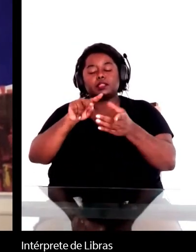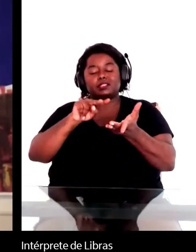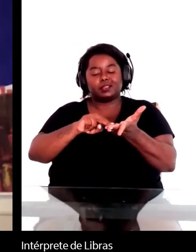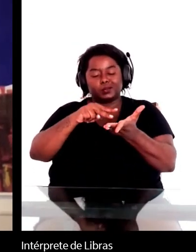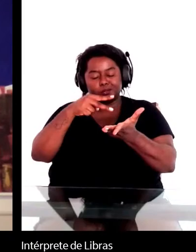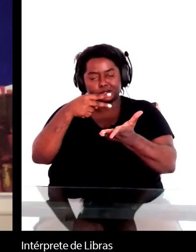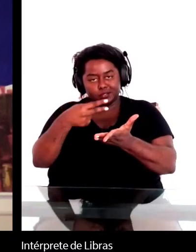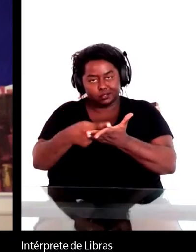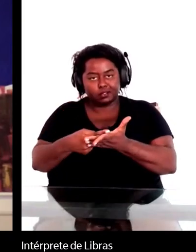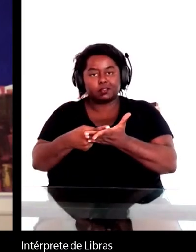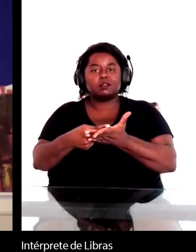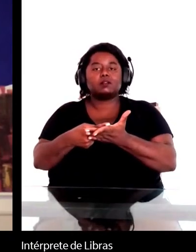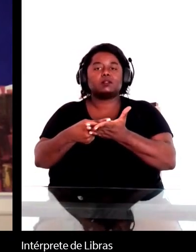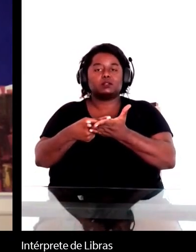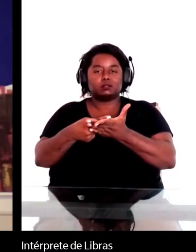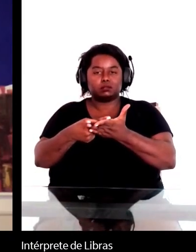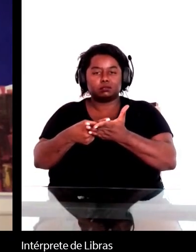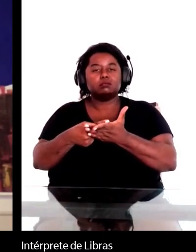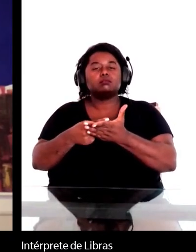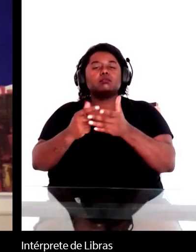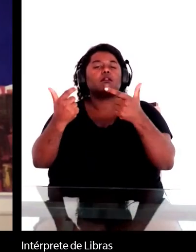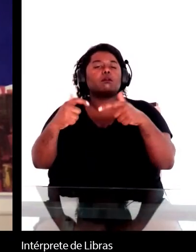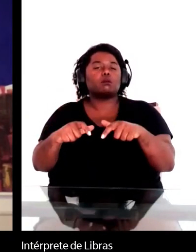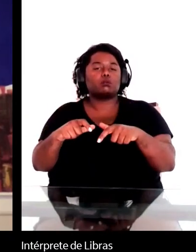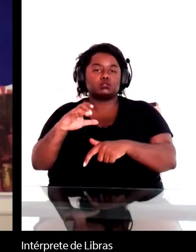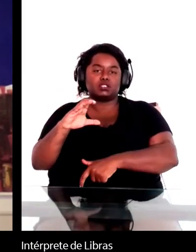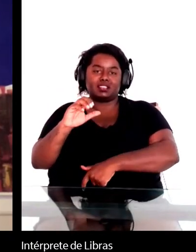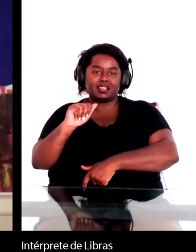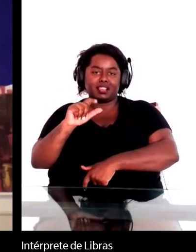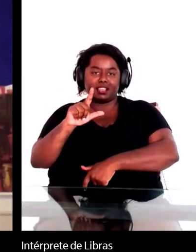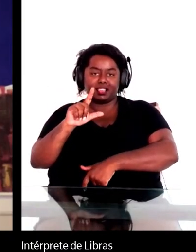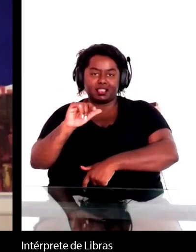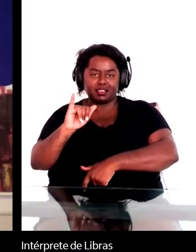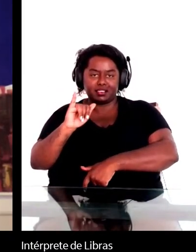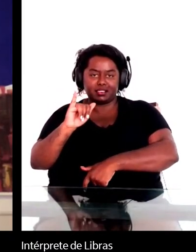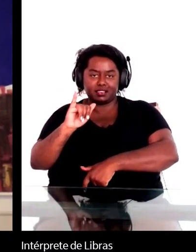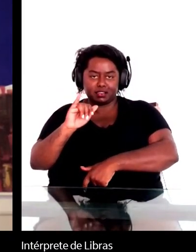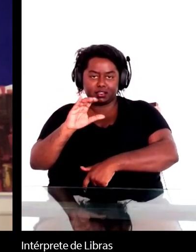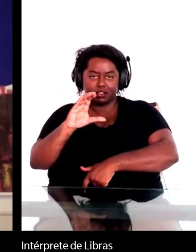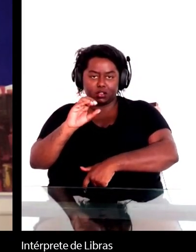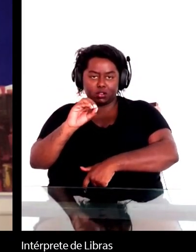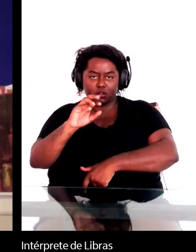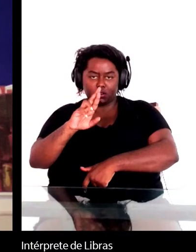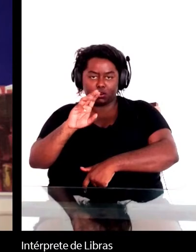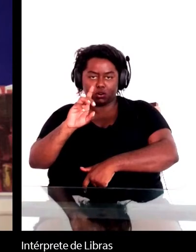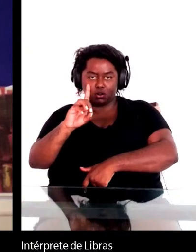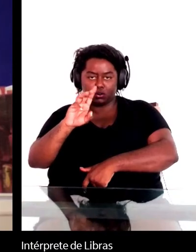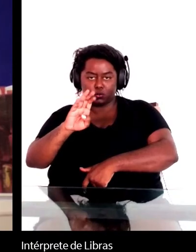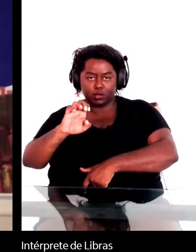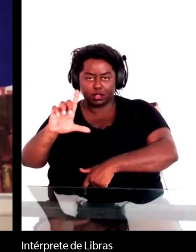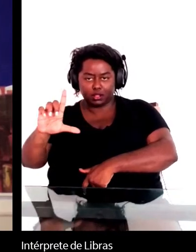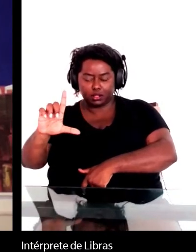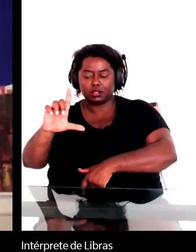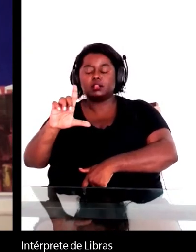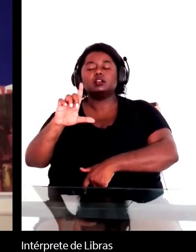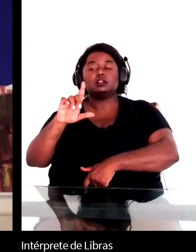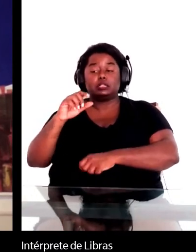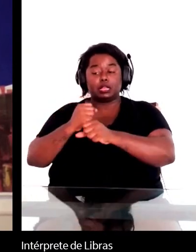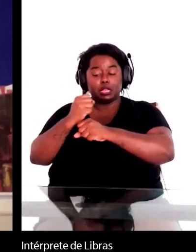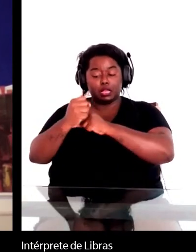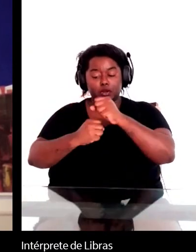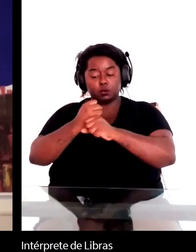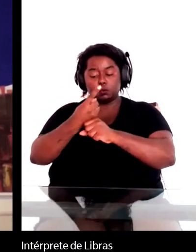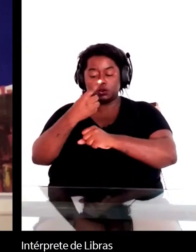da Califórnia em 65 e uma nova tradução da Elizabeth Lowe na série de Oxford que saiu no ano